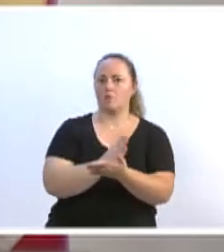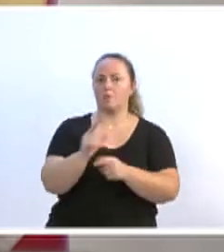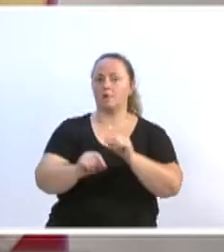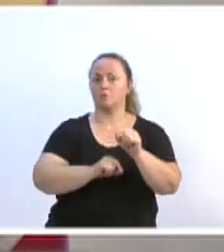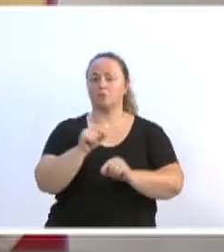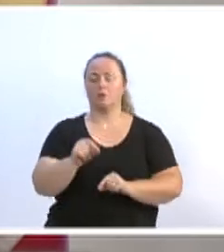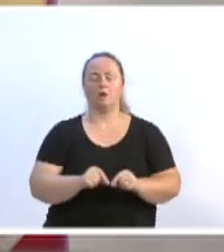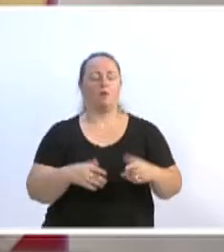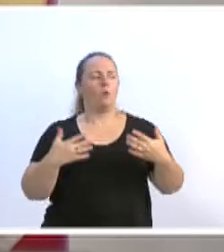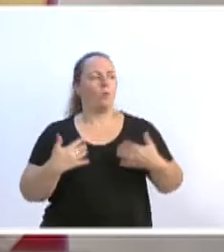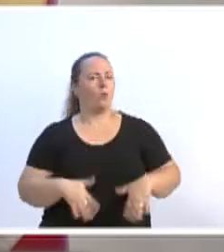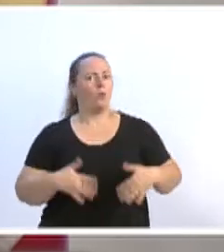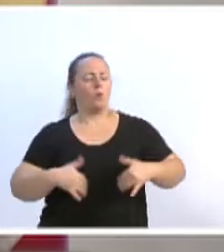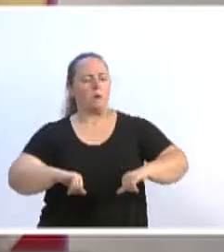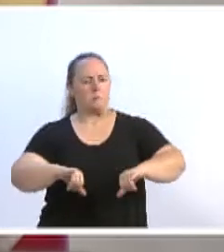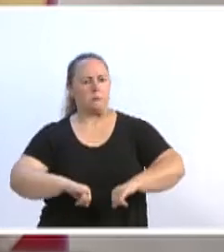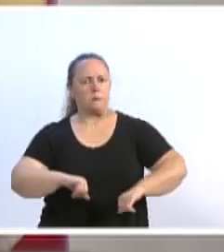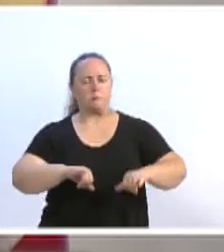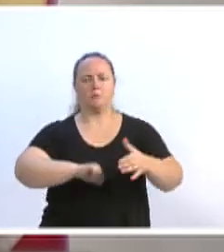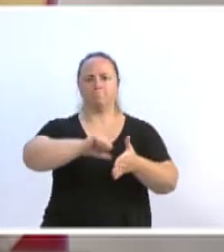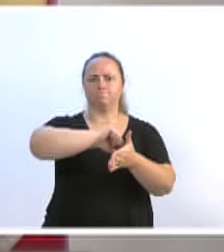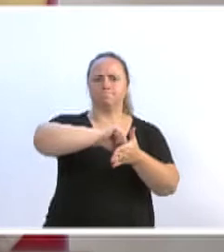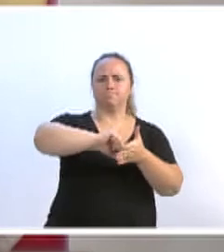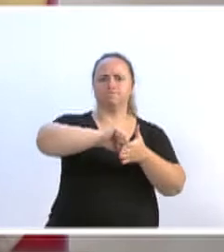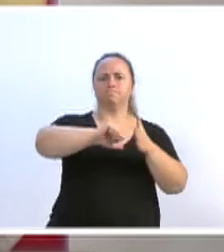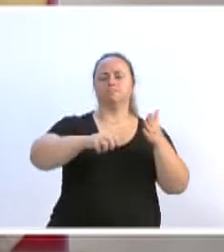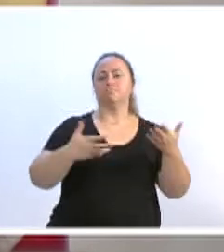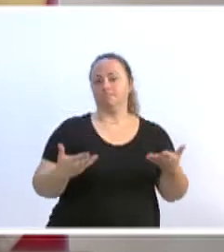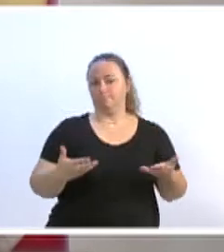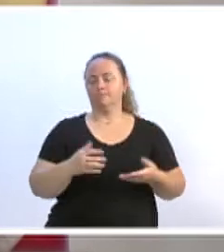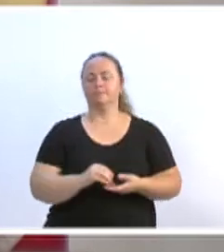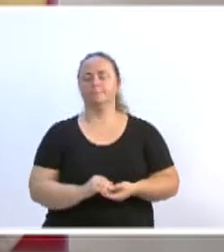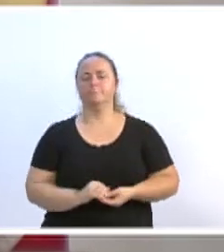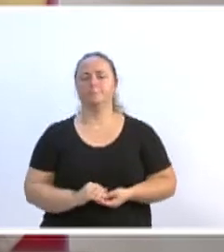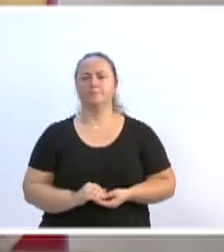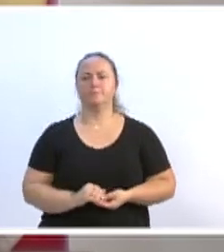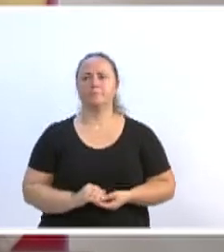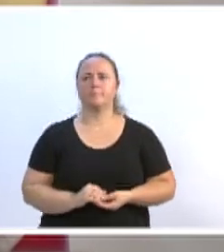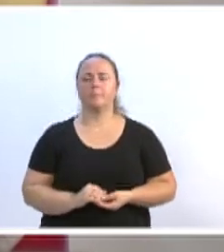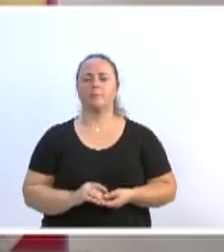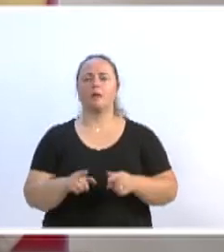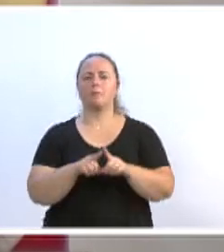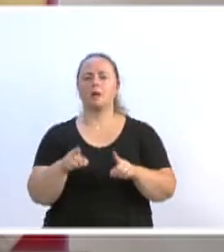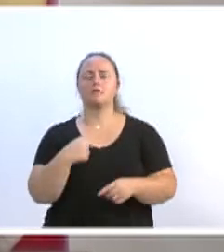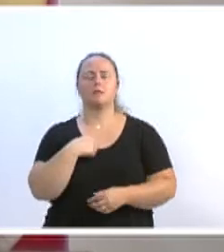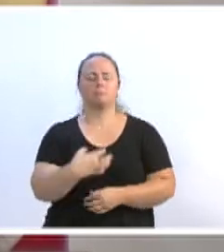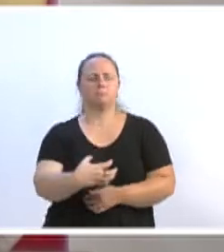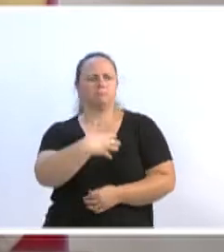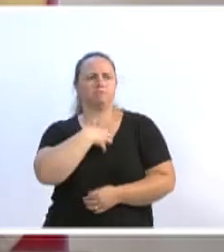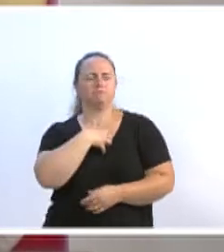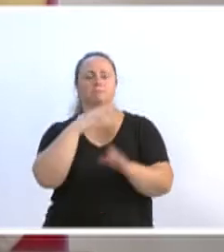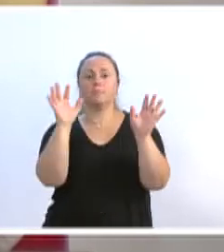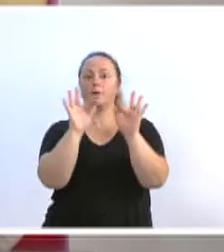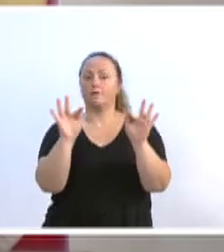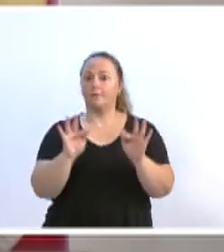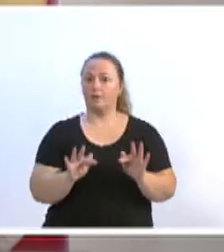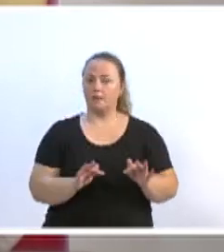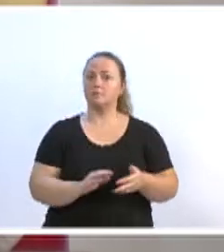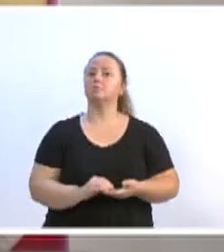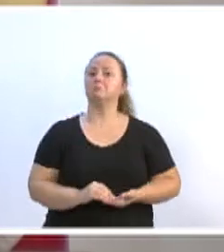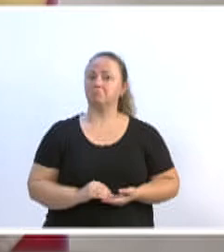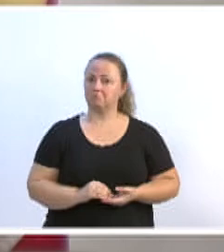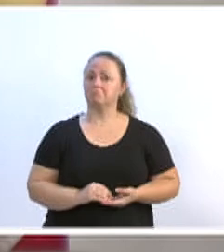sofrido danos morais. Então, temos que tomar cuidado com isso. Eu fico muito feliz porque muita gente, muitas famílias têm se